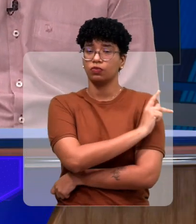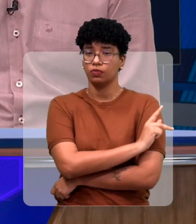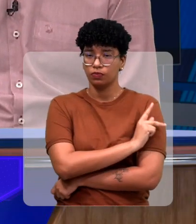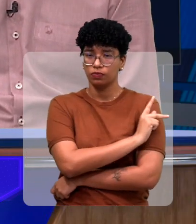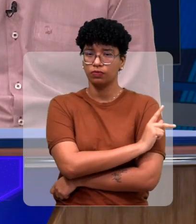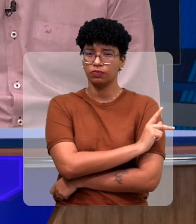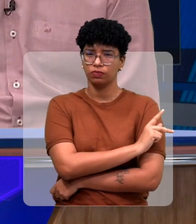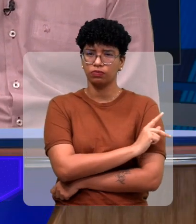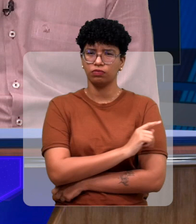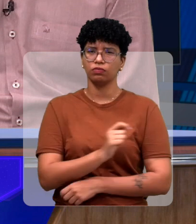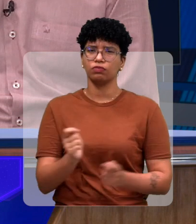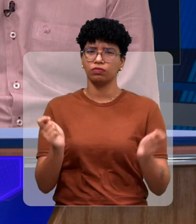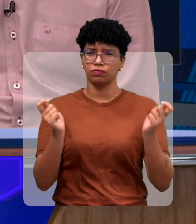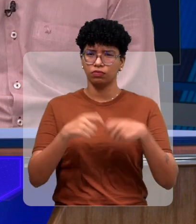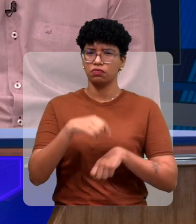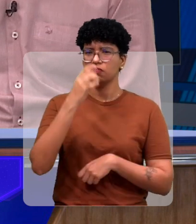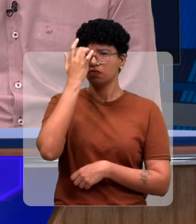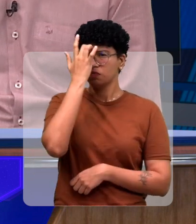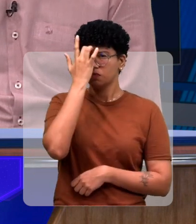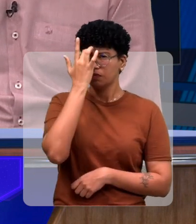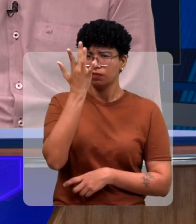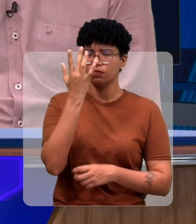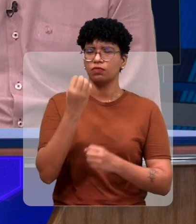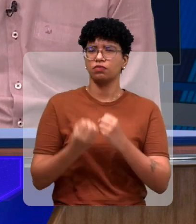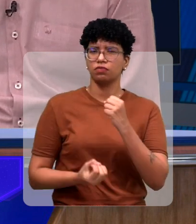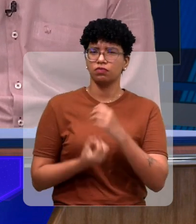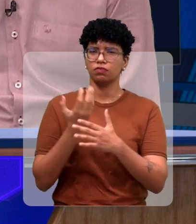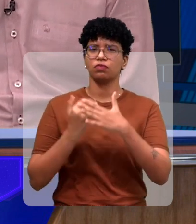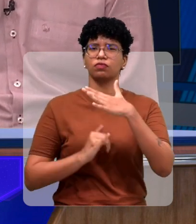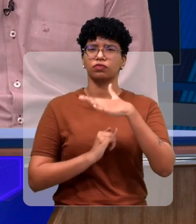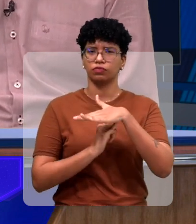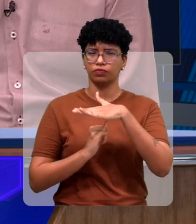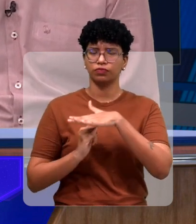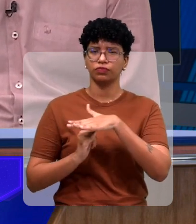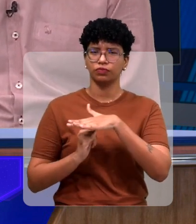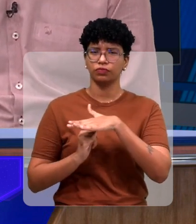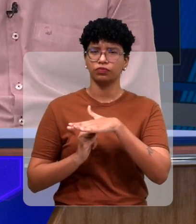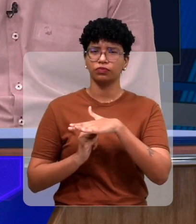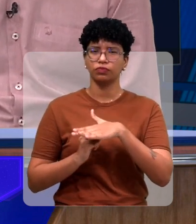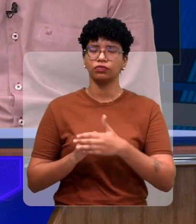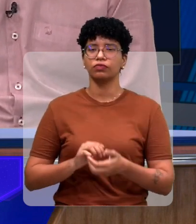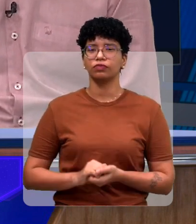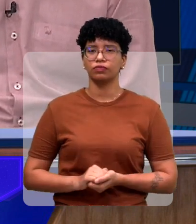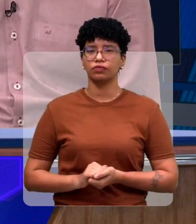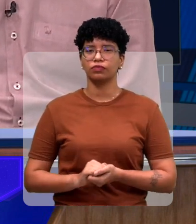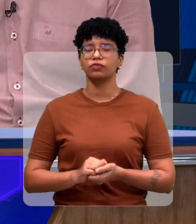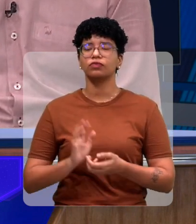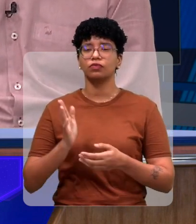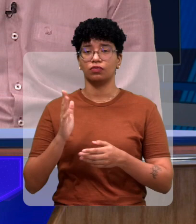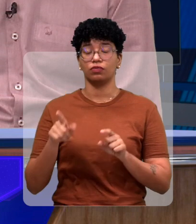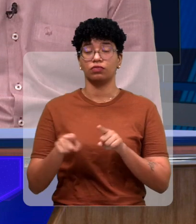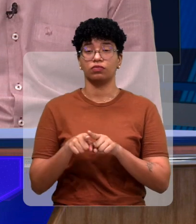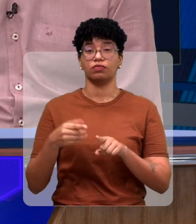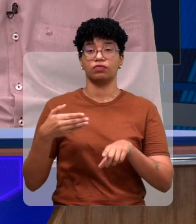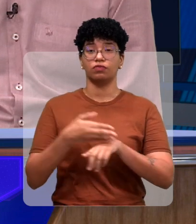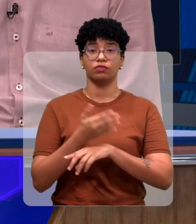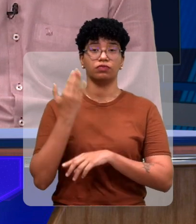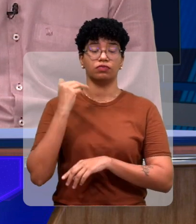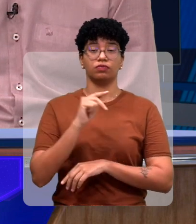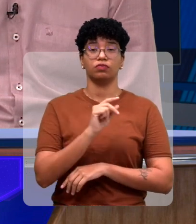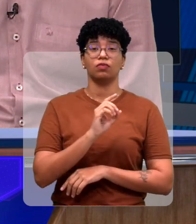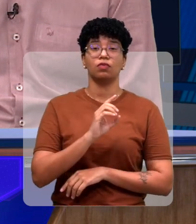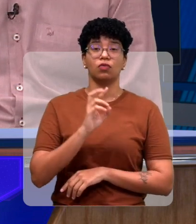de Cegos do Piauí, claro que isso facilitou na criação dessa instituição, né? Eu acho que eu já tinha participado de duas